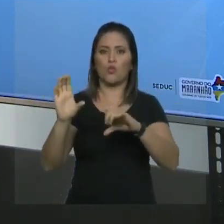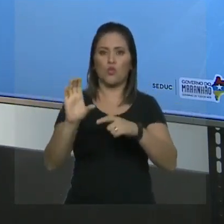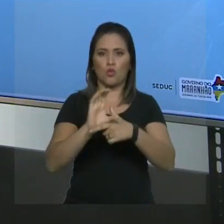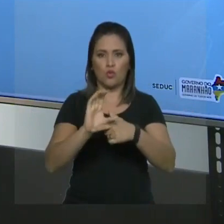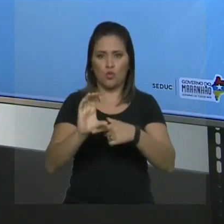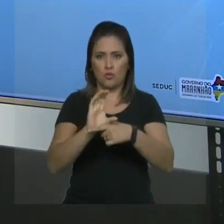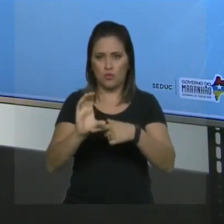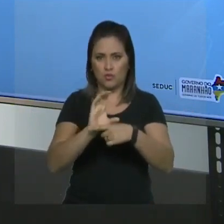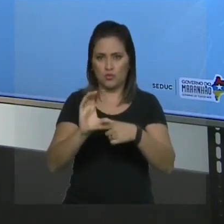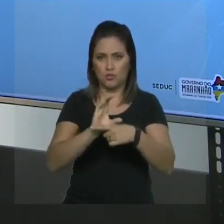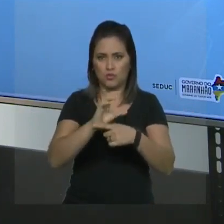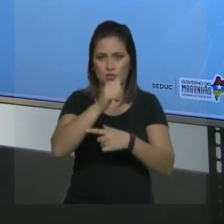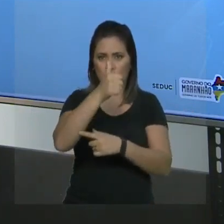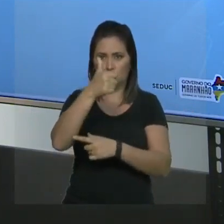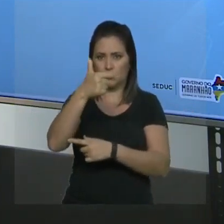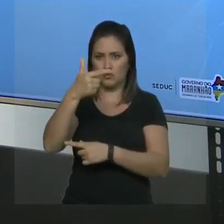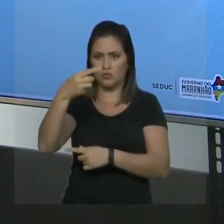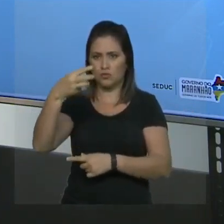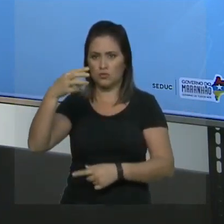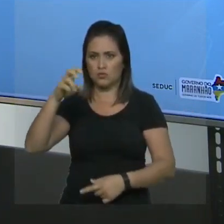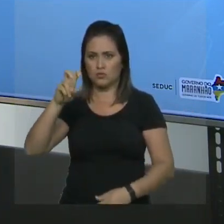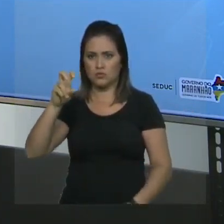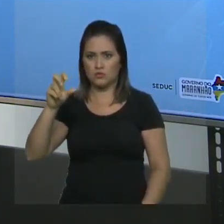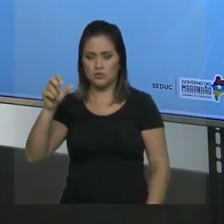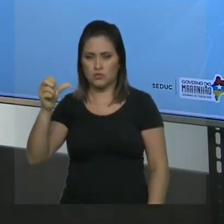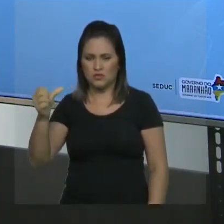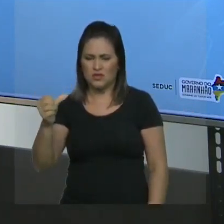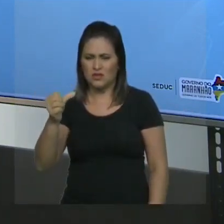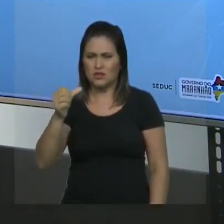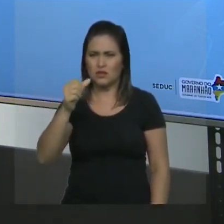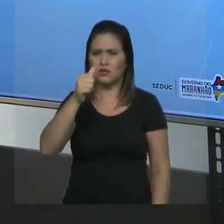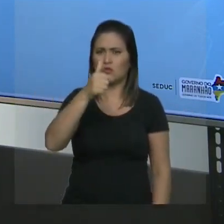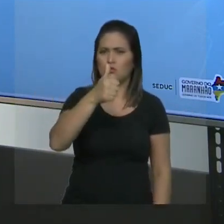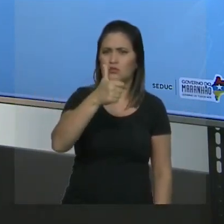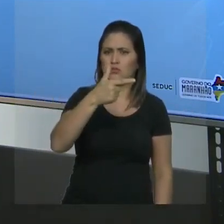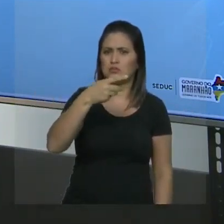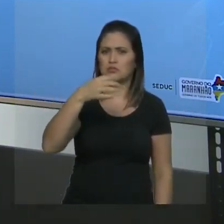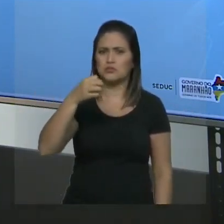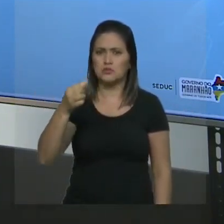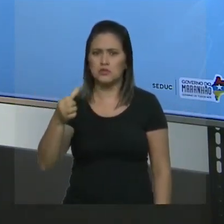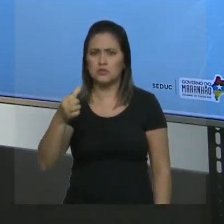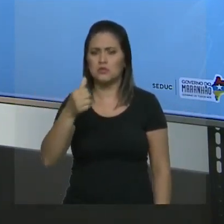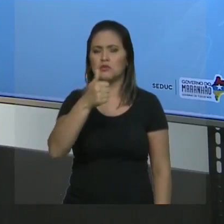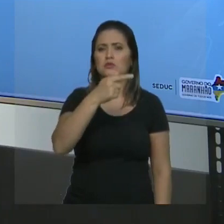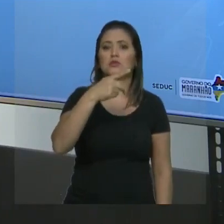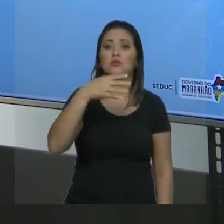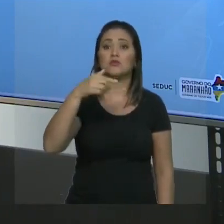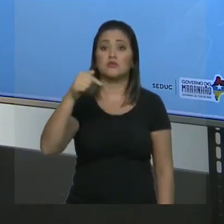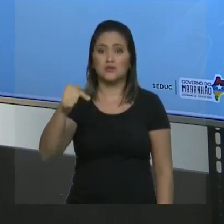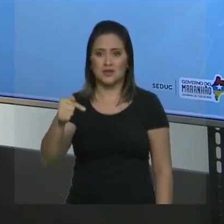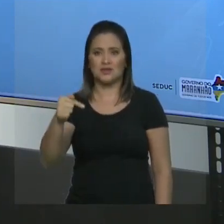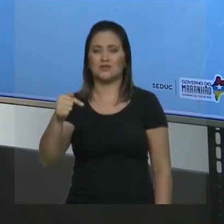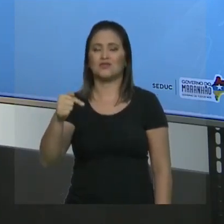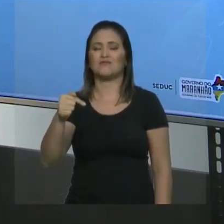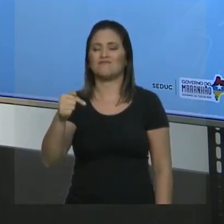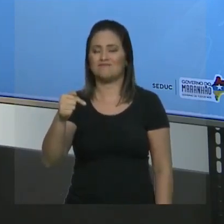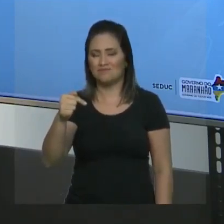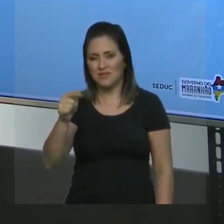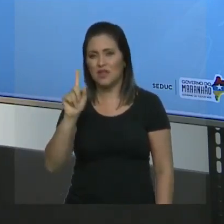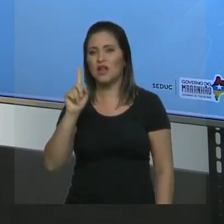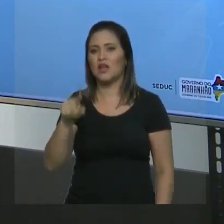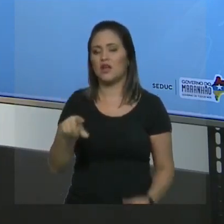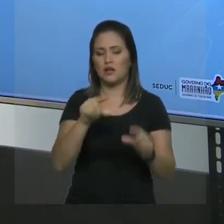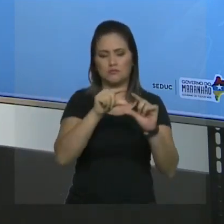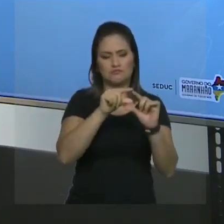cinco, seis. Um, dois, três, quatro, cinco, seis. Então, perceba que esta cadeia, que apresenta a maior